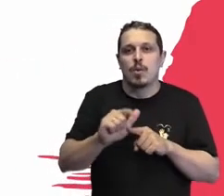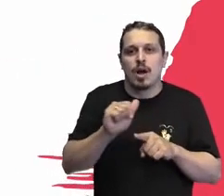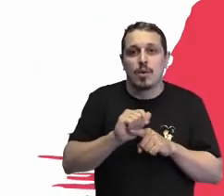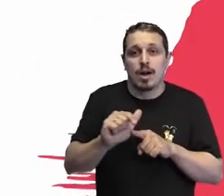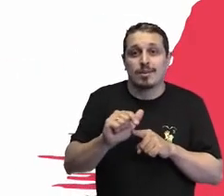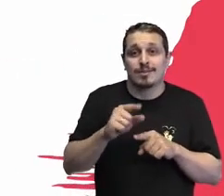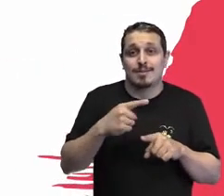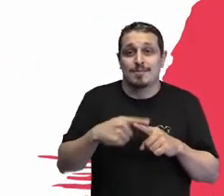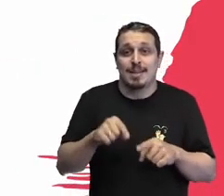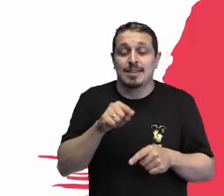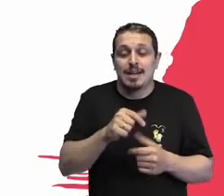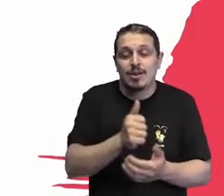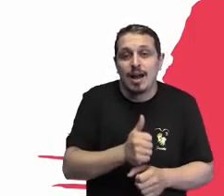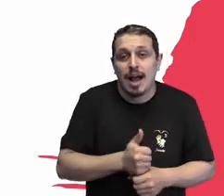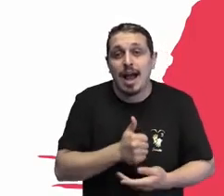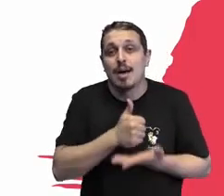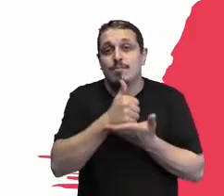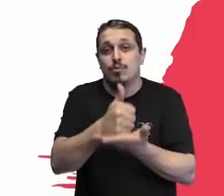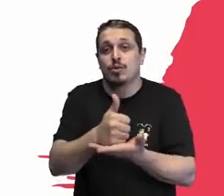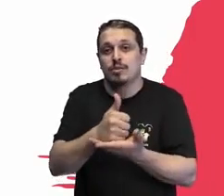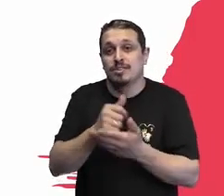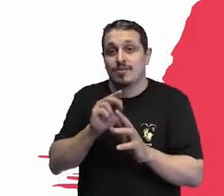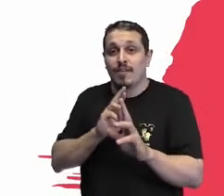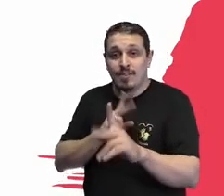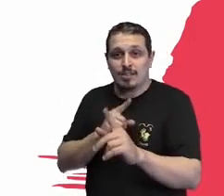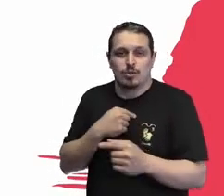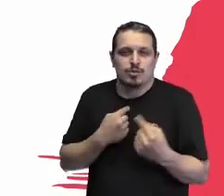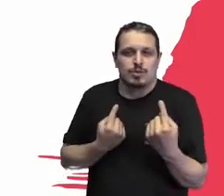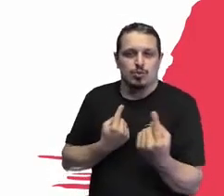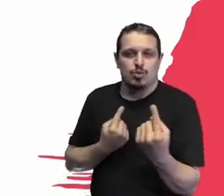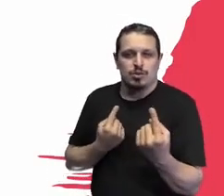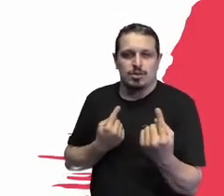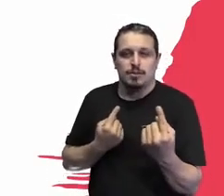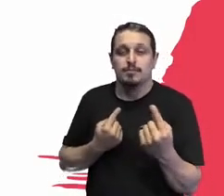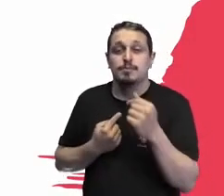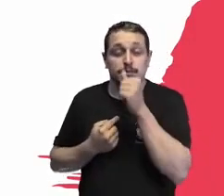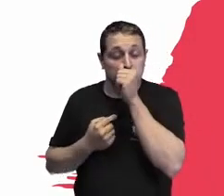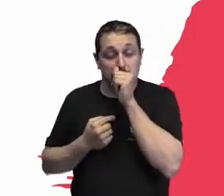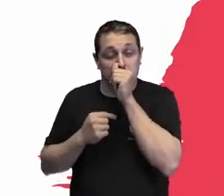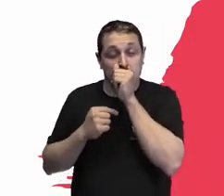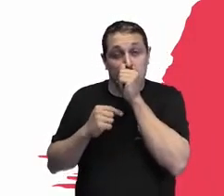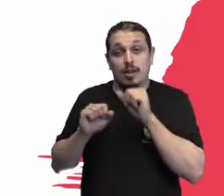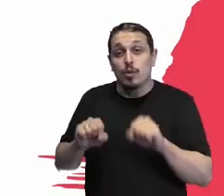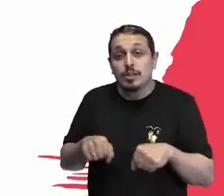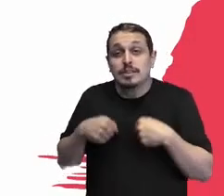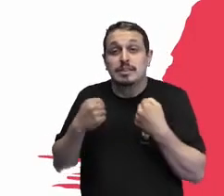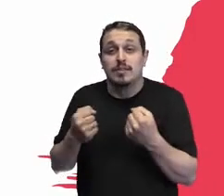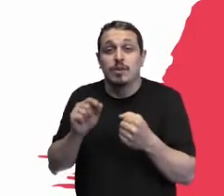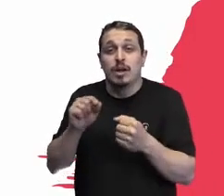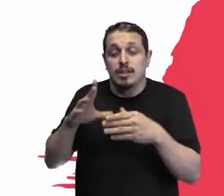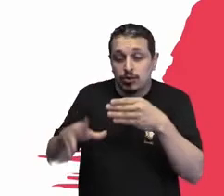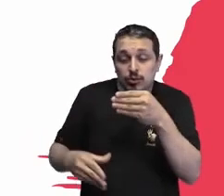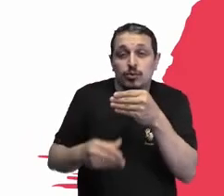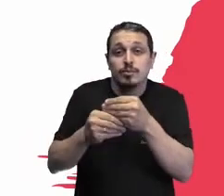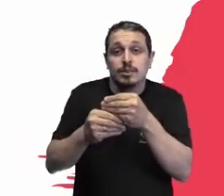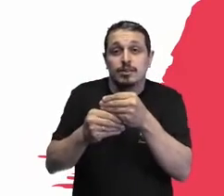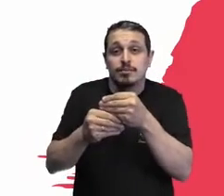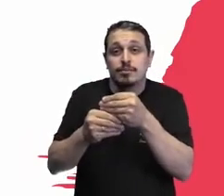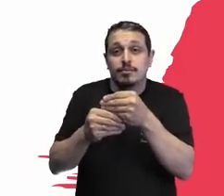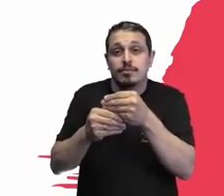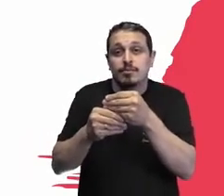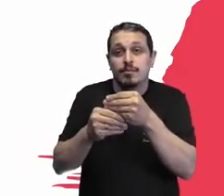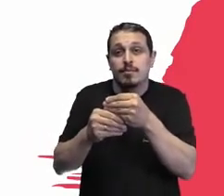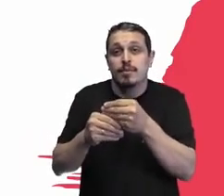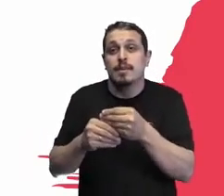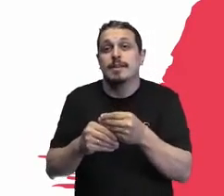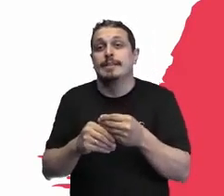individualizado. O nosso grande esforço é tentar encaixar todos esses custos em algo em torno